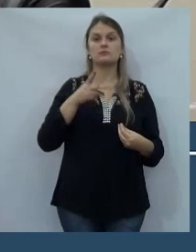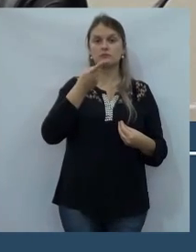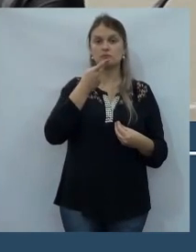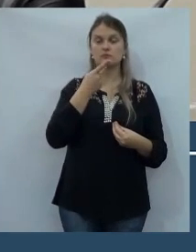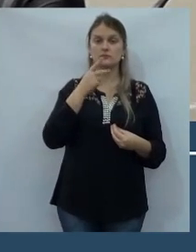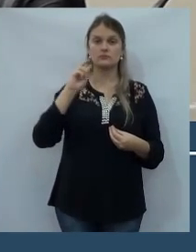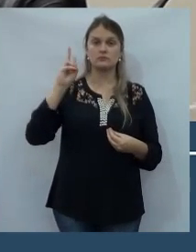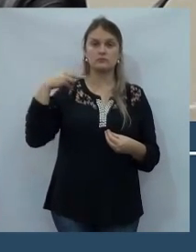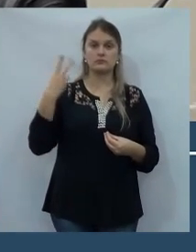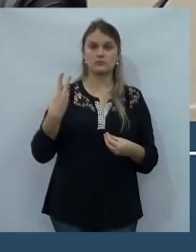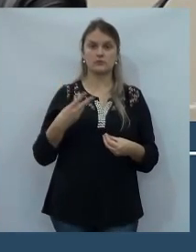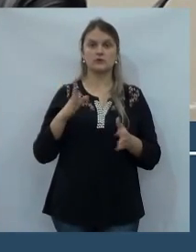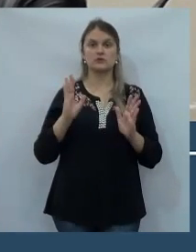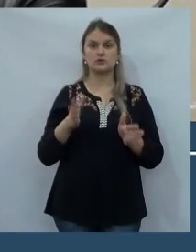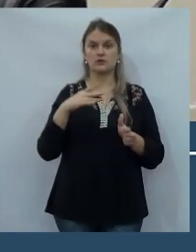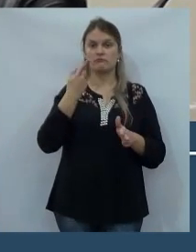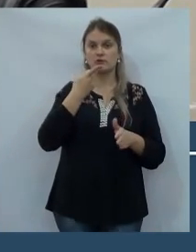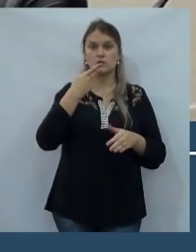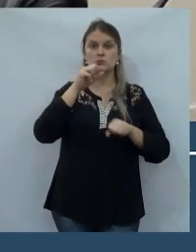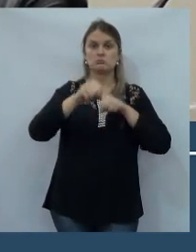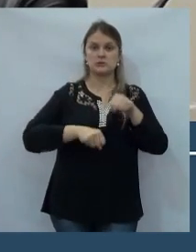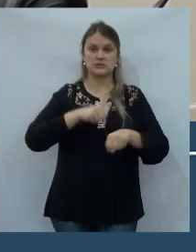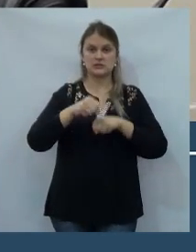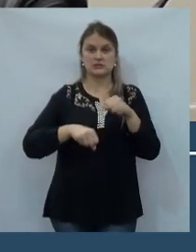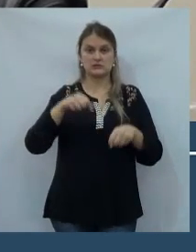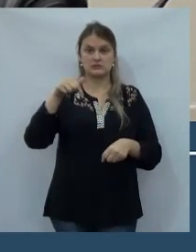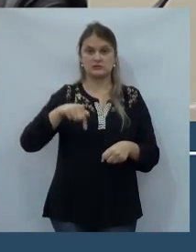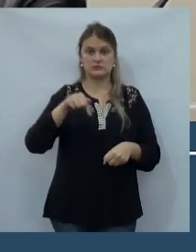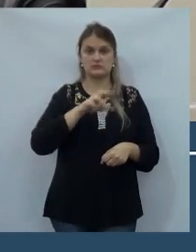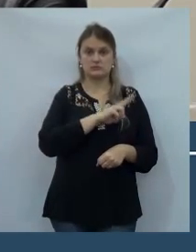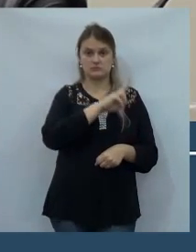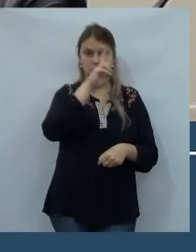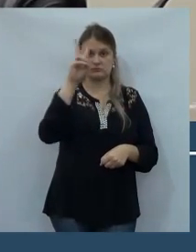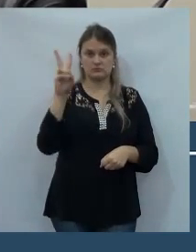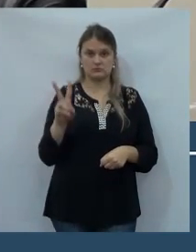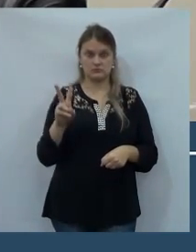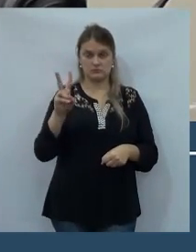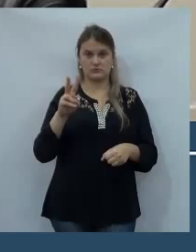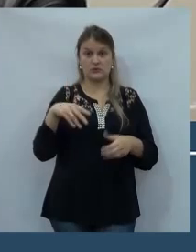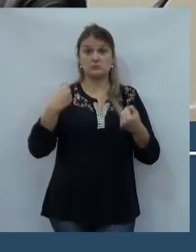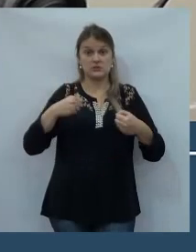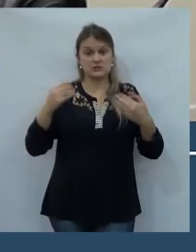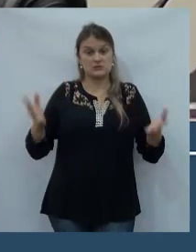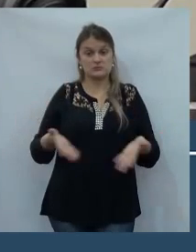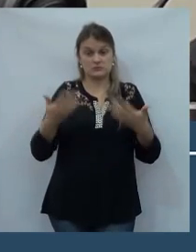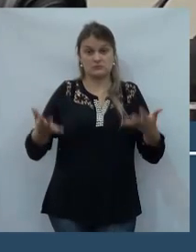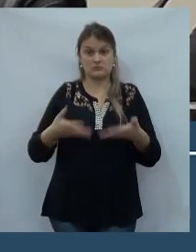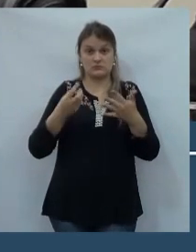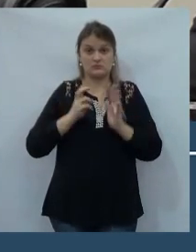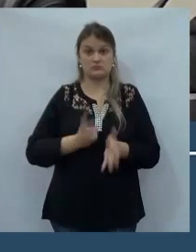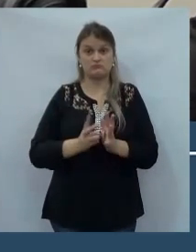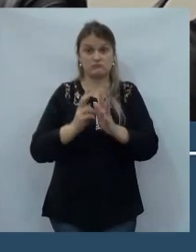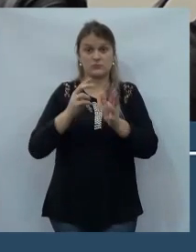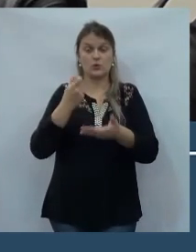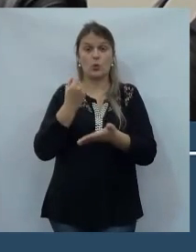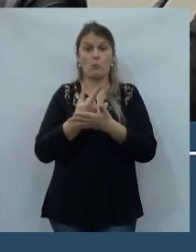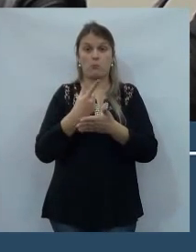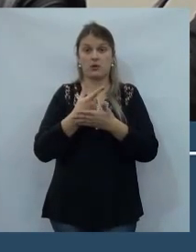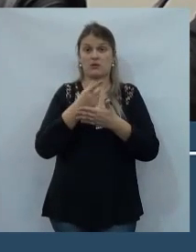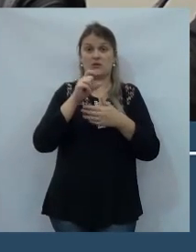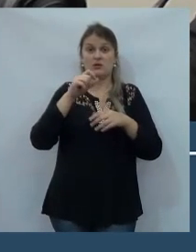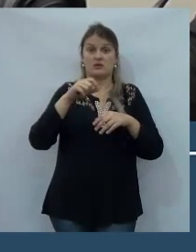vereador, que nós falamos da bicicleta aqui em União da Vitória, o incentivo ao consumismo